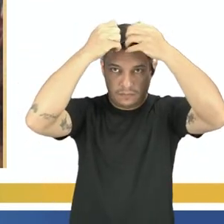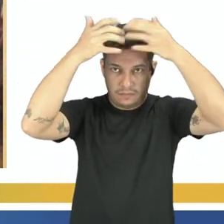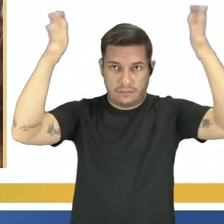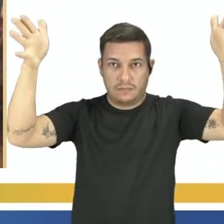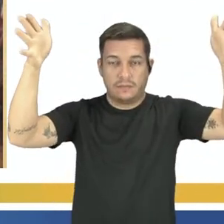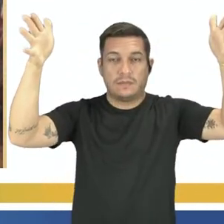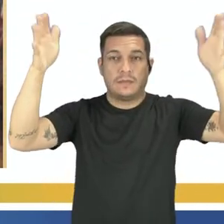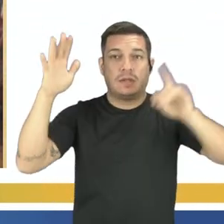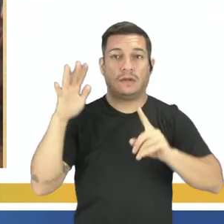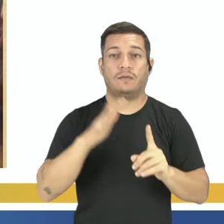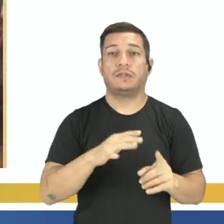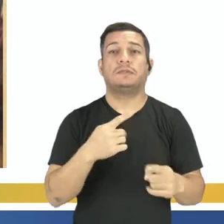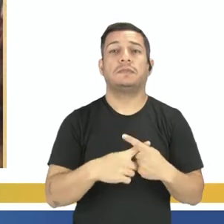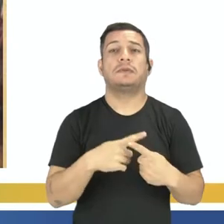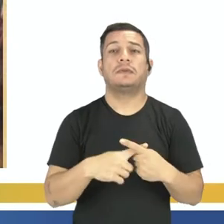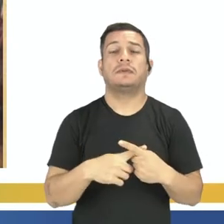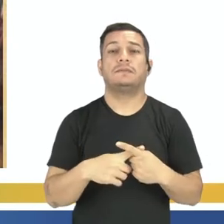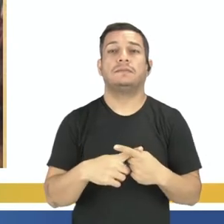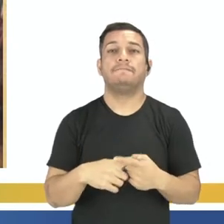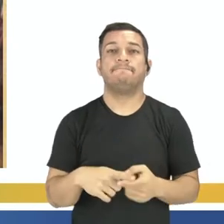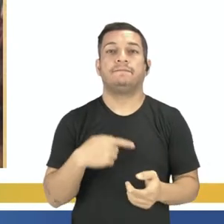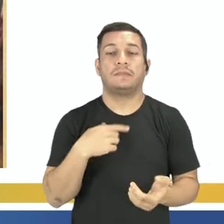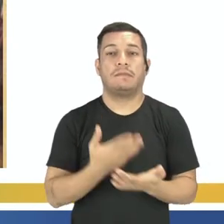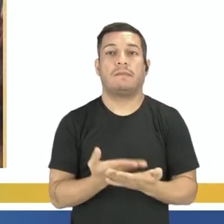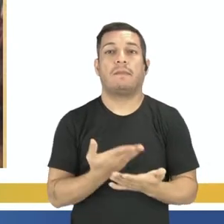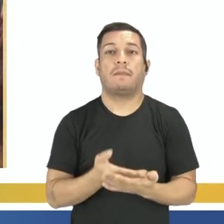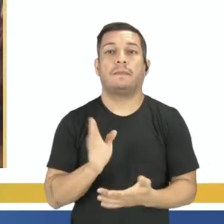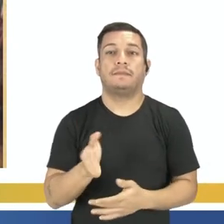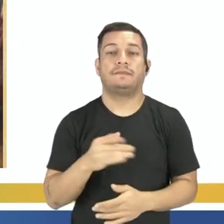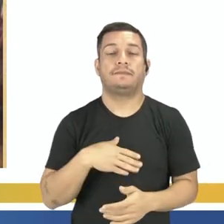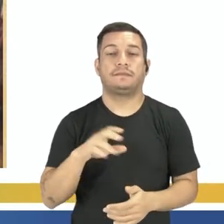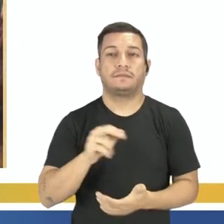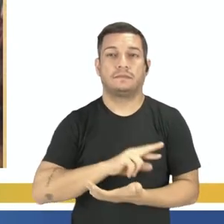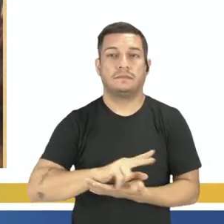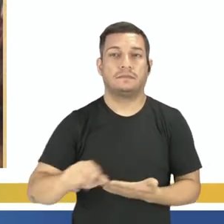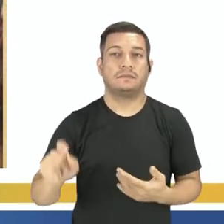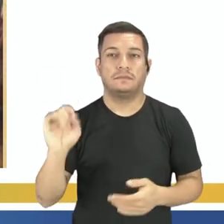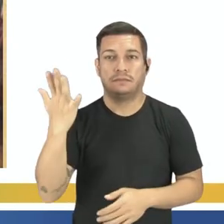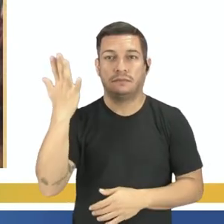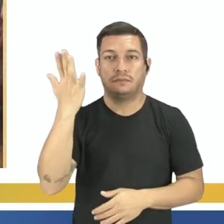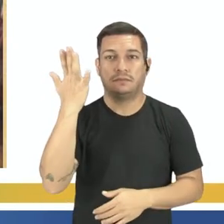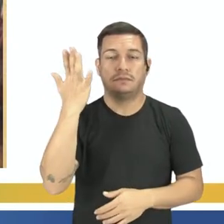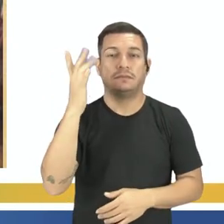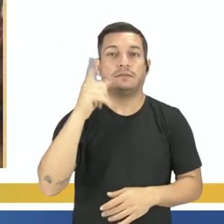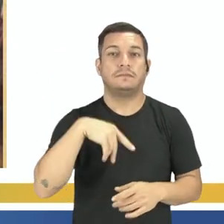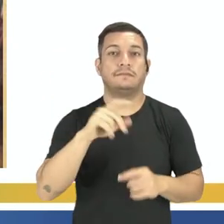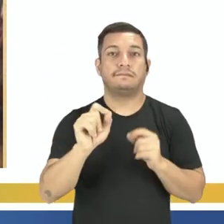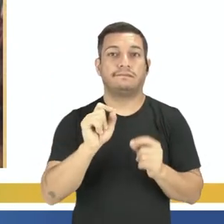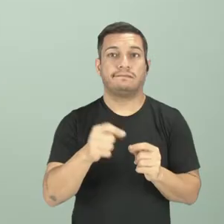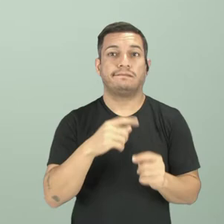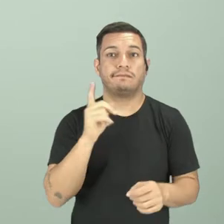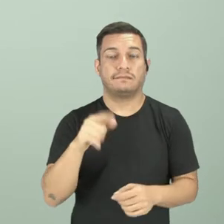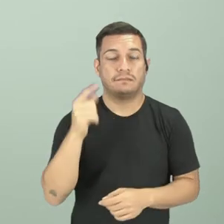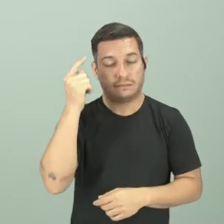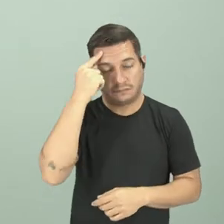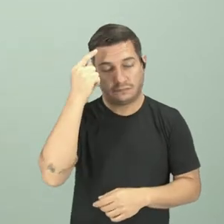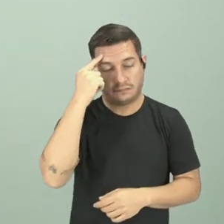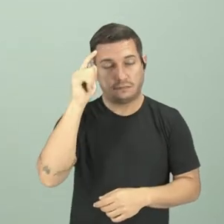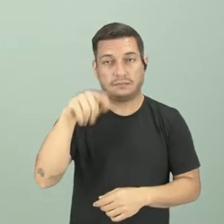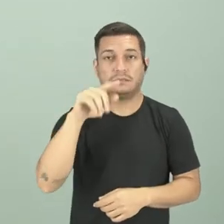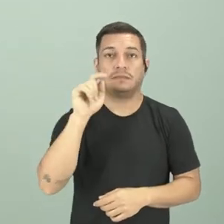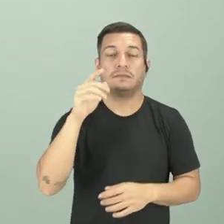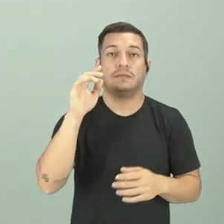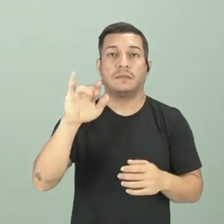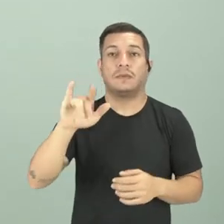aí sobre influências iluministas, por quê? A gente já vem estudando que vários acontecimentos são impactados pelos ideais iluministas.